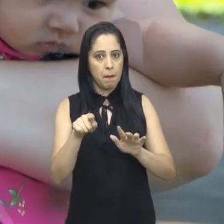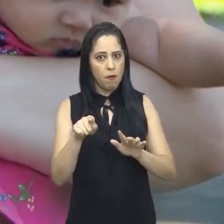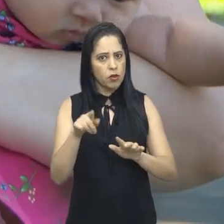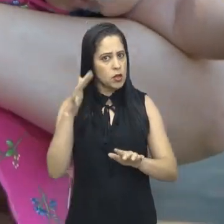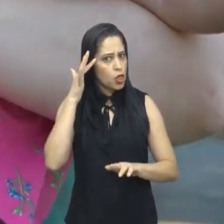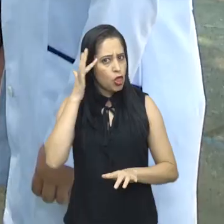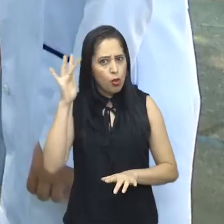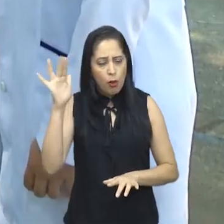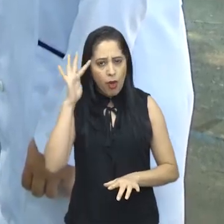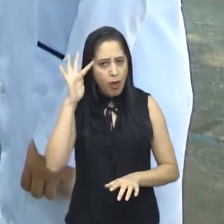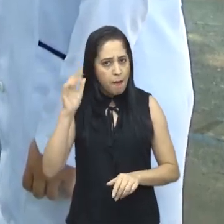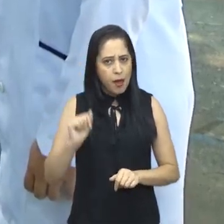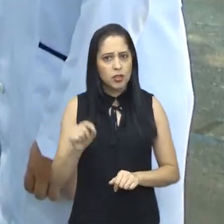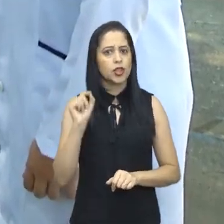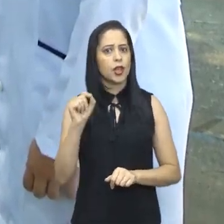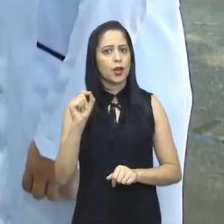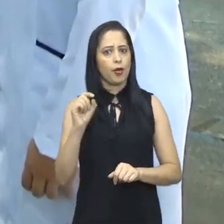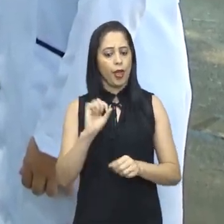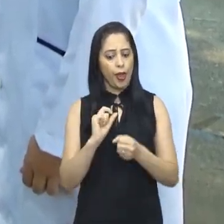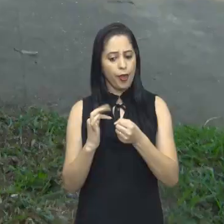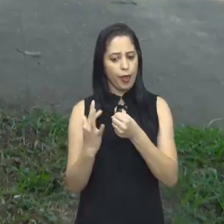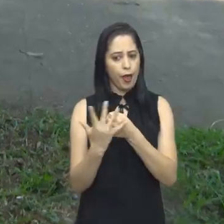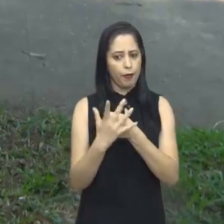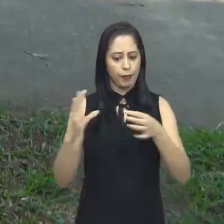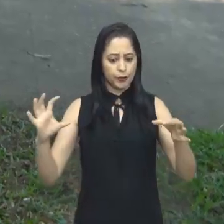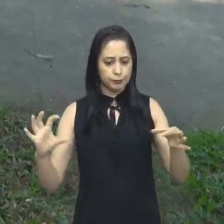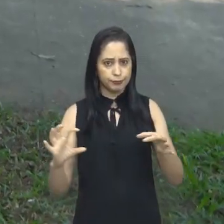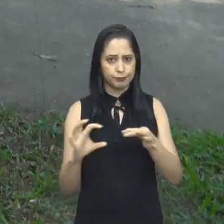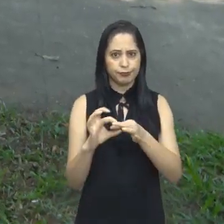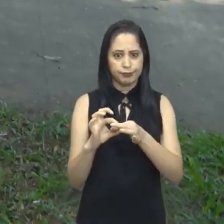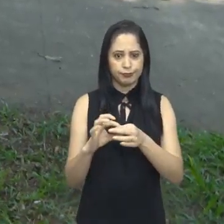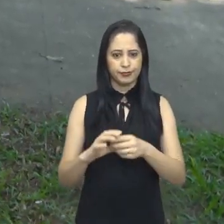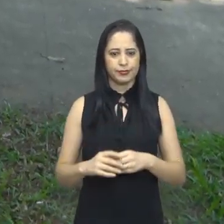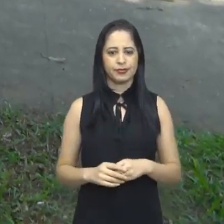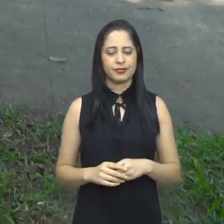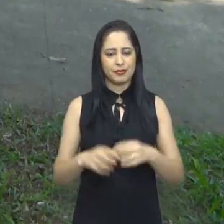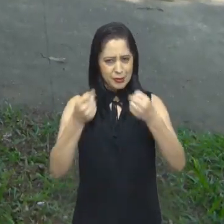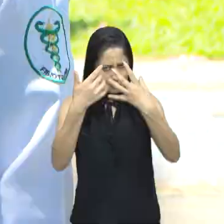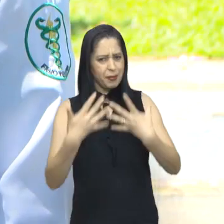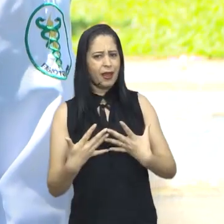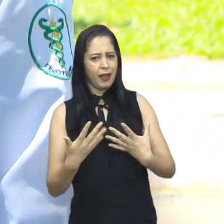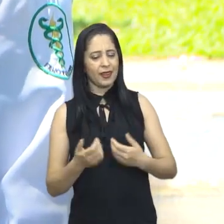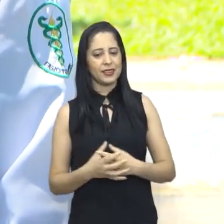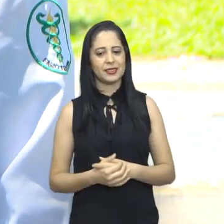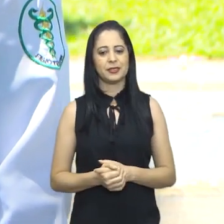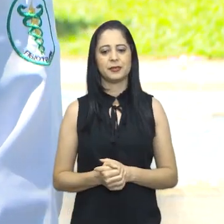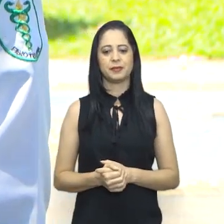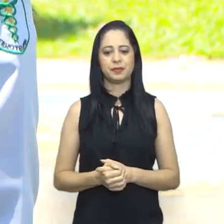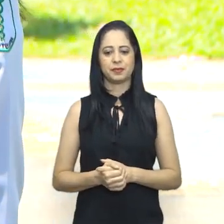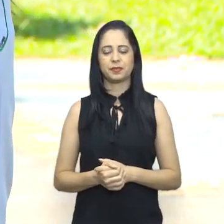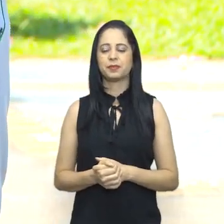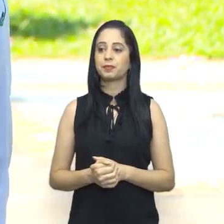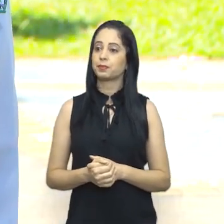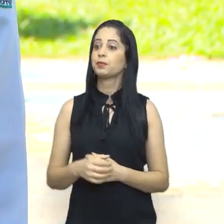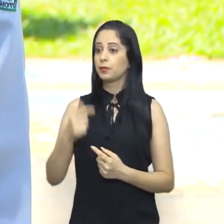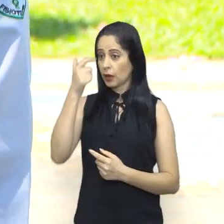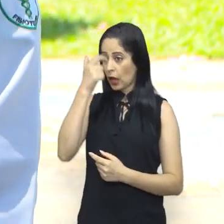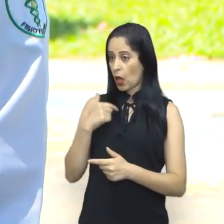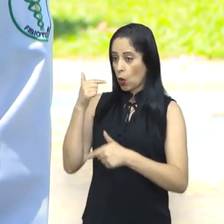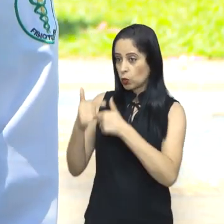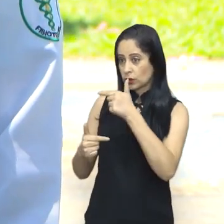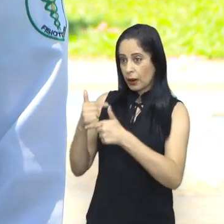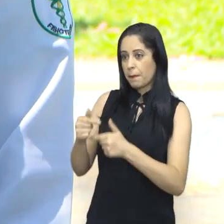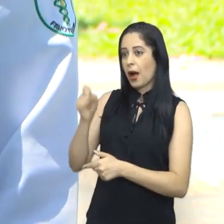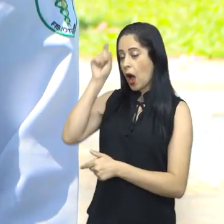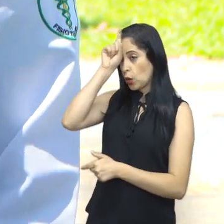Covid serviu de elo entre elas. Taimara, explica pra gente. Quando eu estava atendendo a Natália no hospital